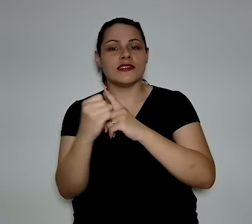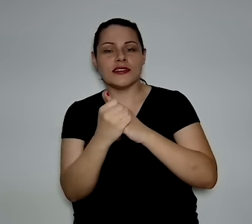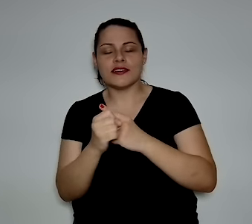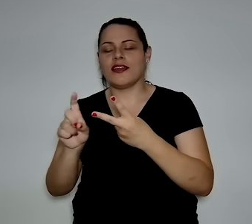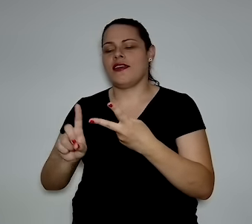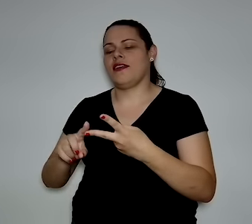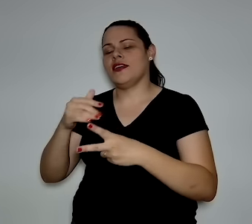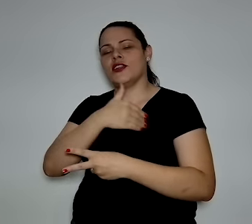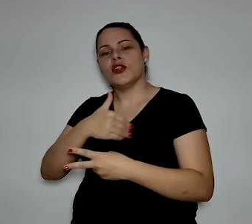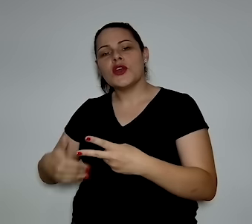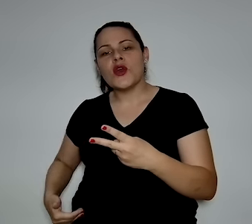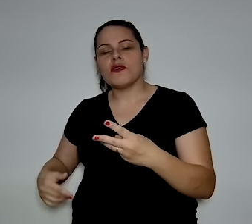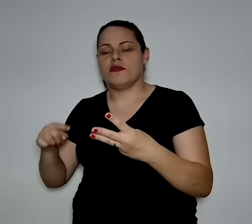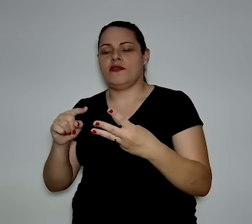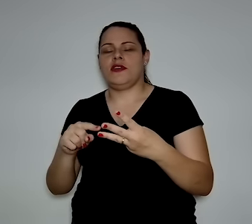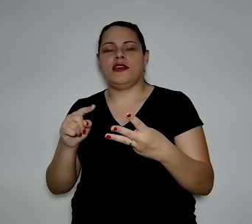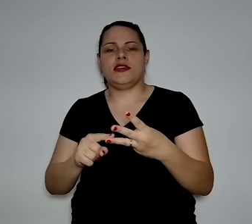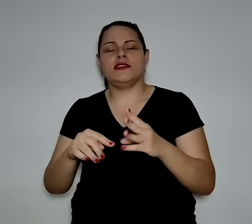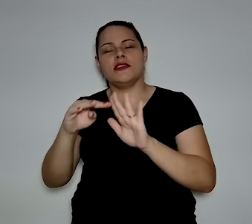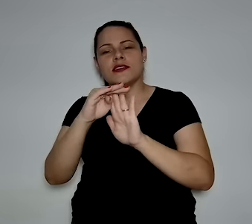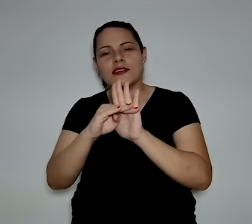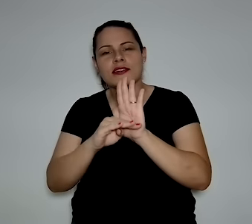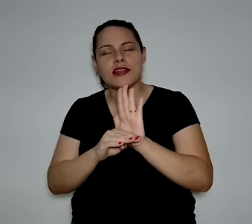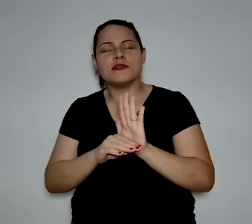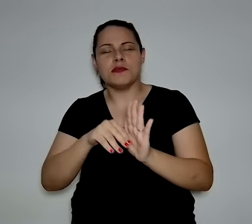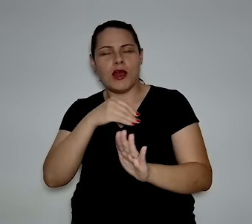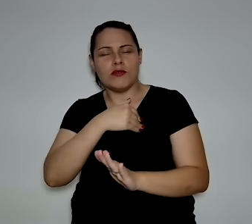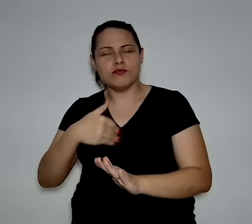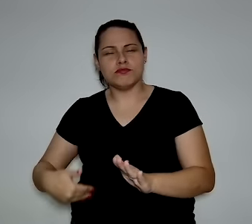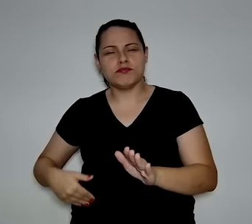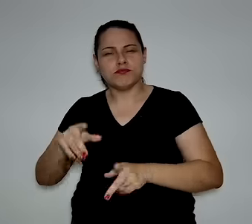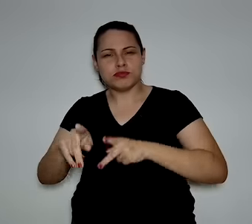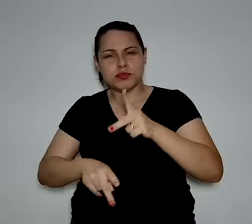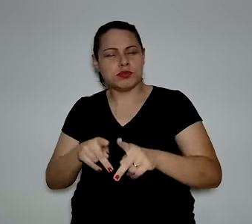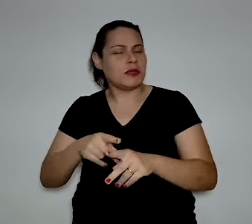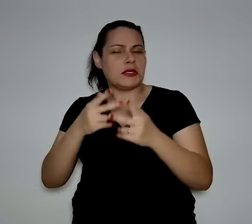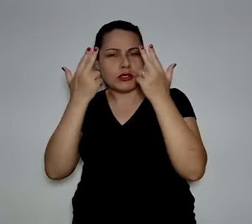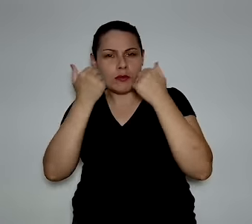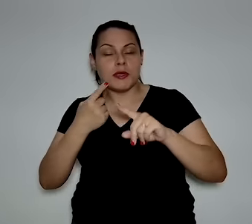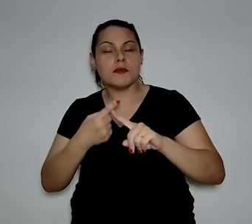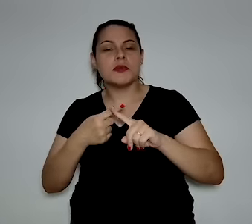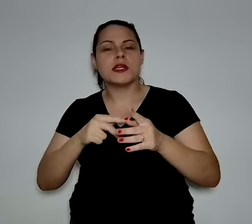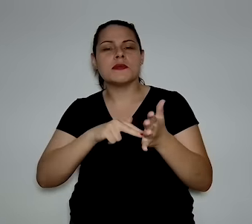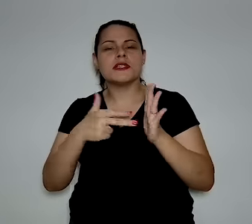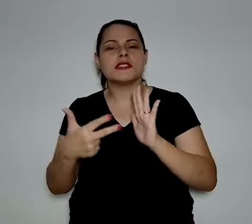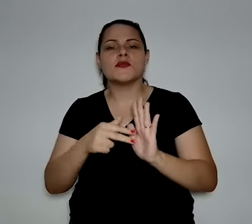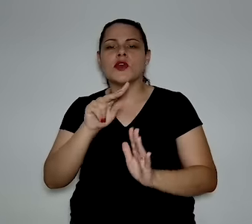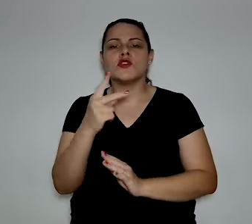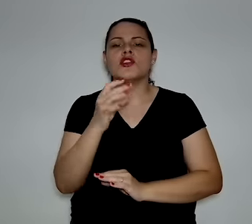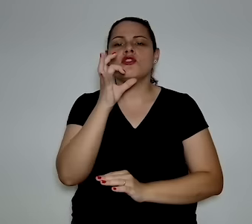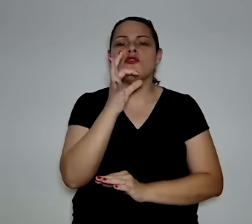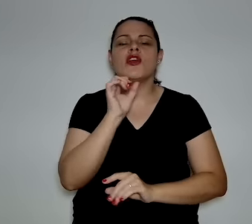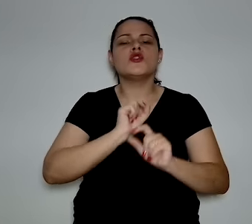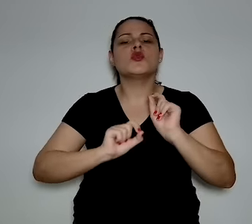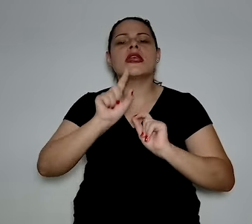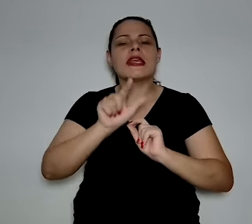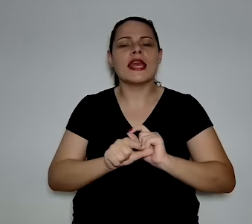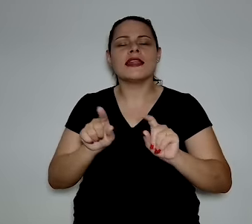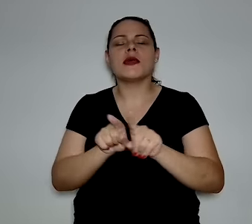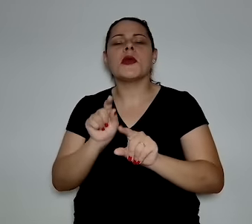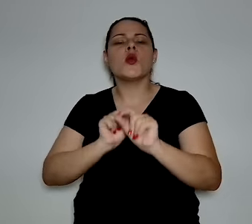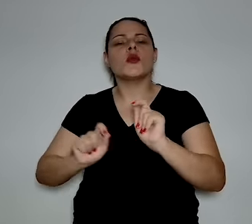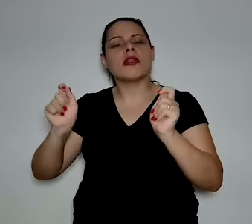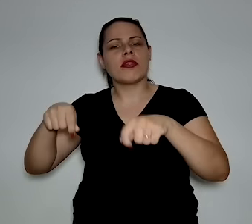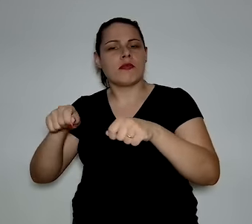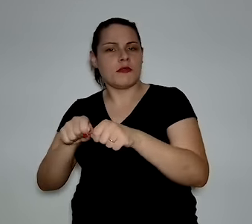sociedade, no governo, nas pautas públicas, principalmente, em relação ao que é o hidrogênio verde e o que ele pode fazer,